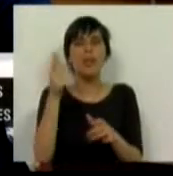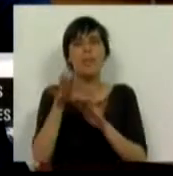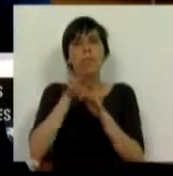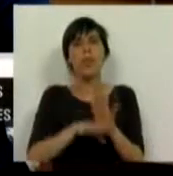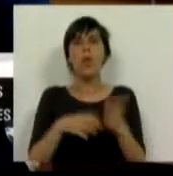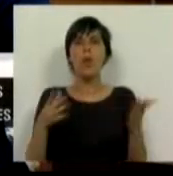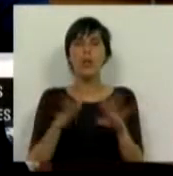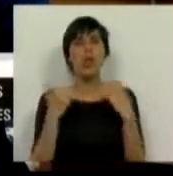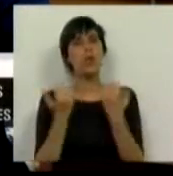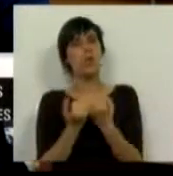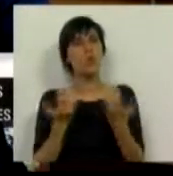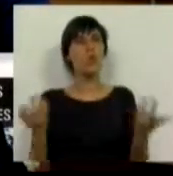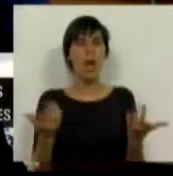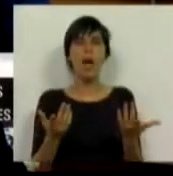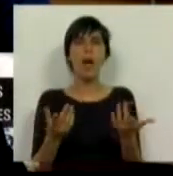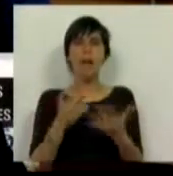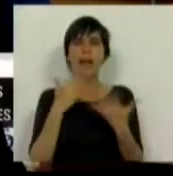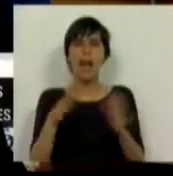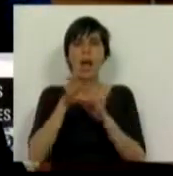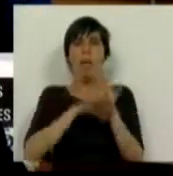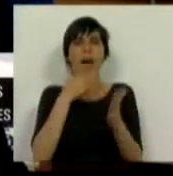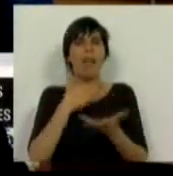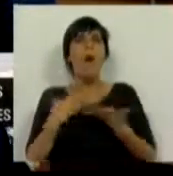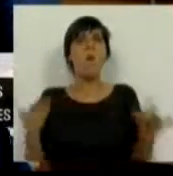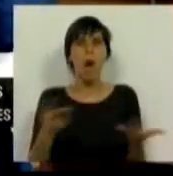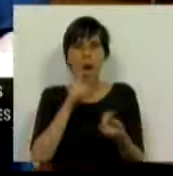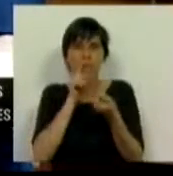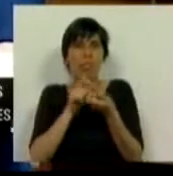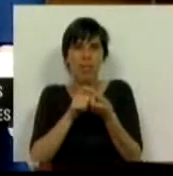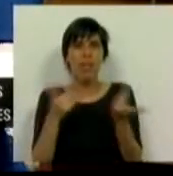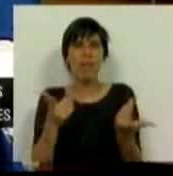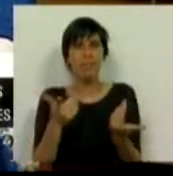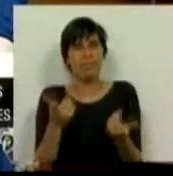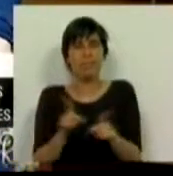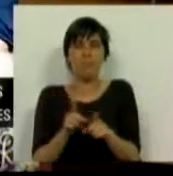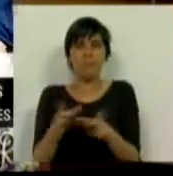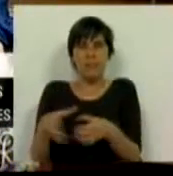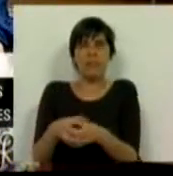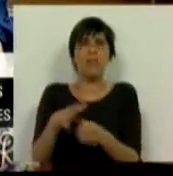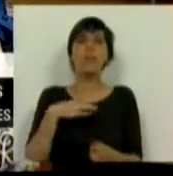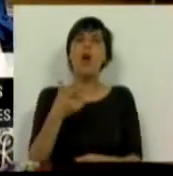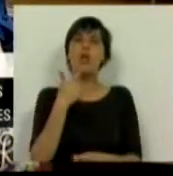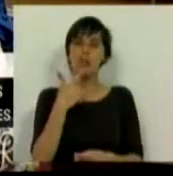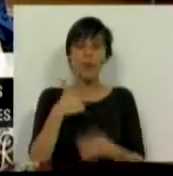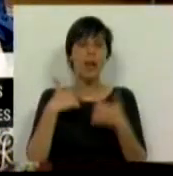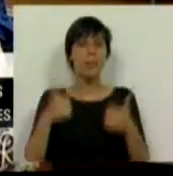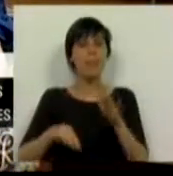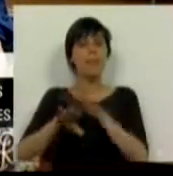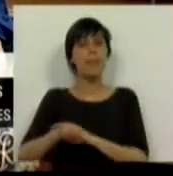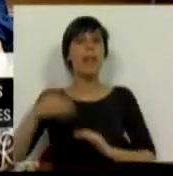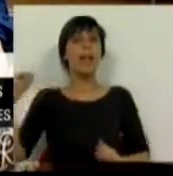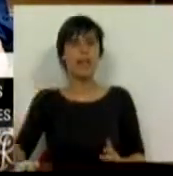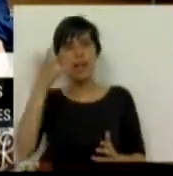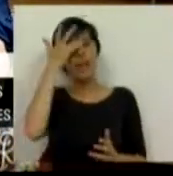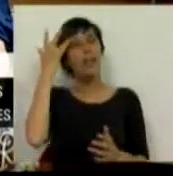condições sociais de grande precariedade. nós percebemos bem que na direita